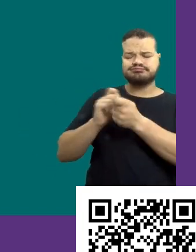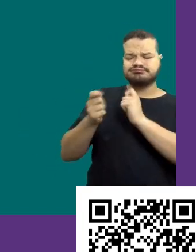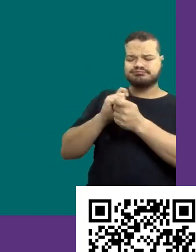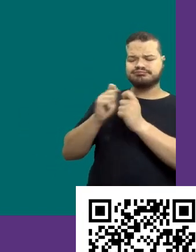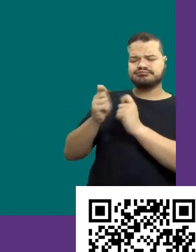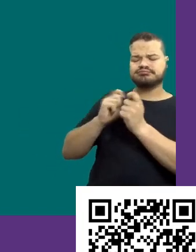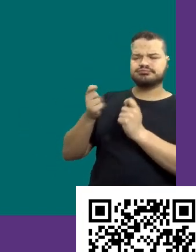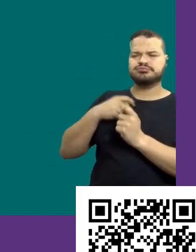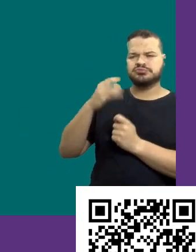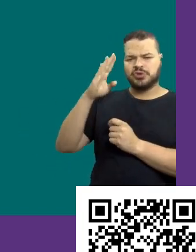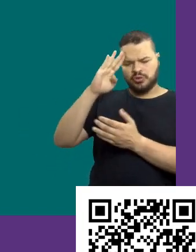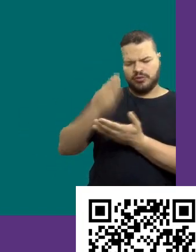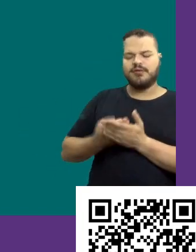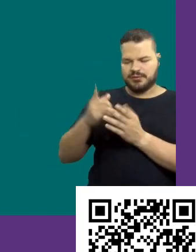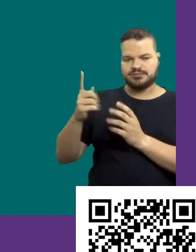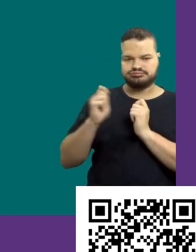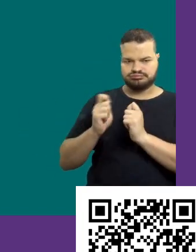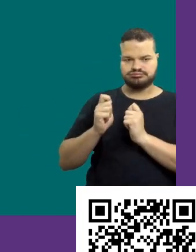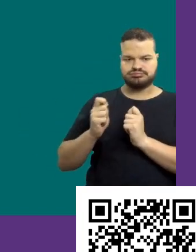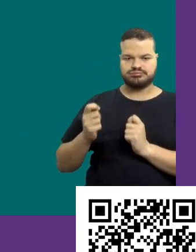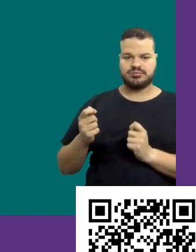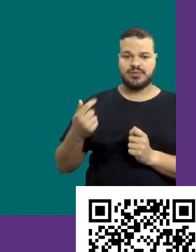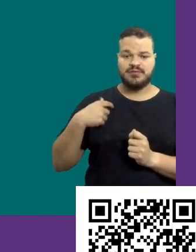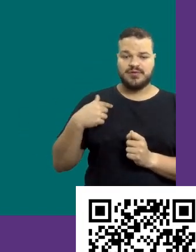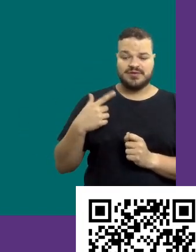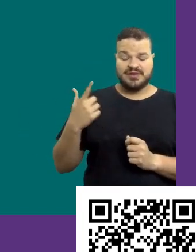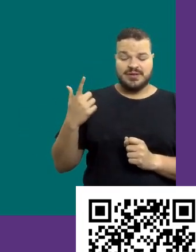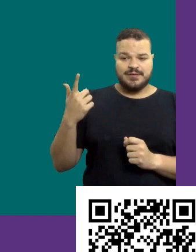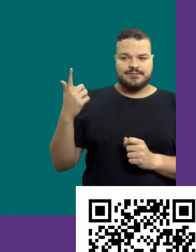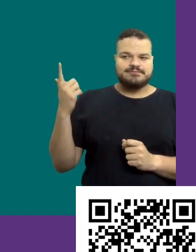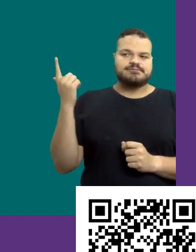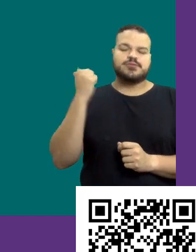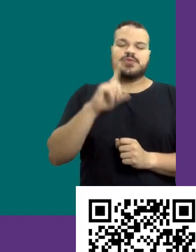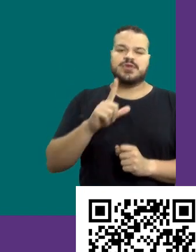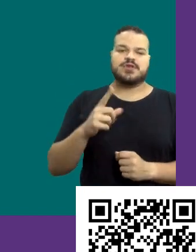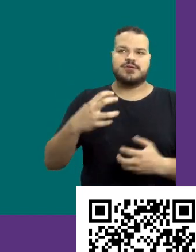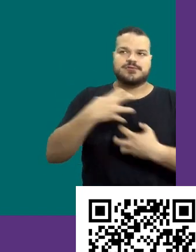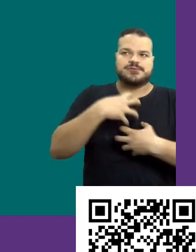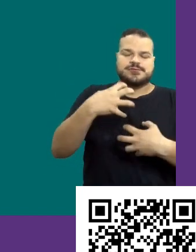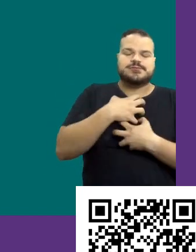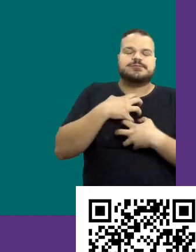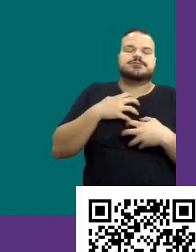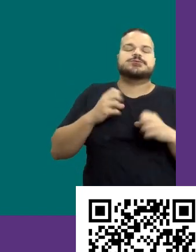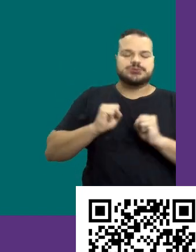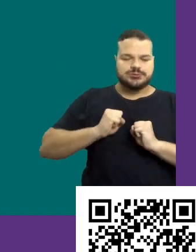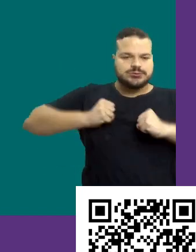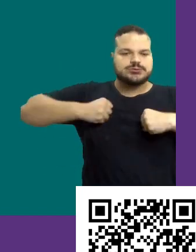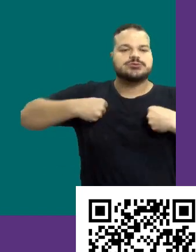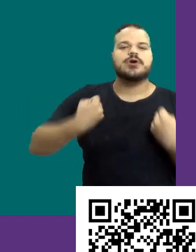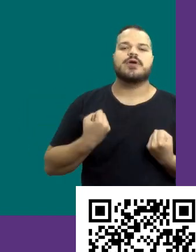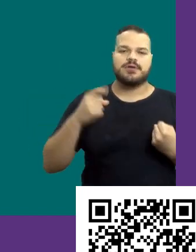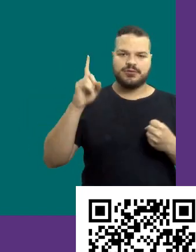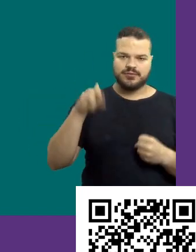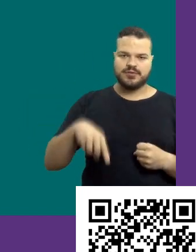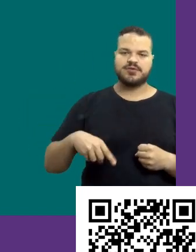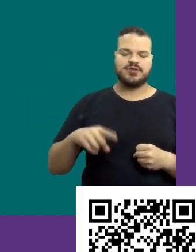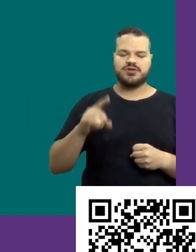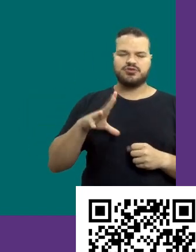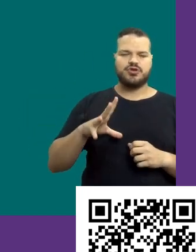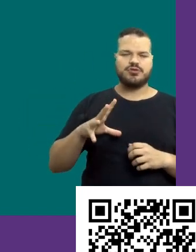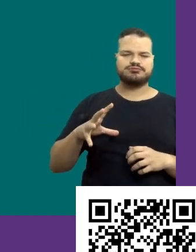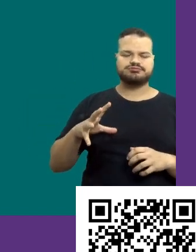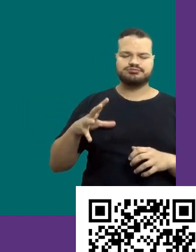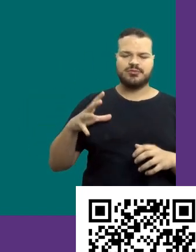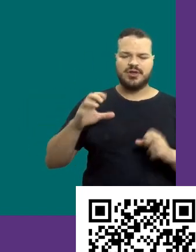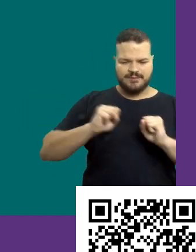você é competente, é importante você me convencer que você é motivado. Porque quem vai ficar não é quem é o mais competente,